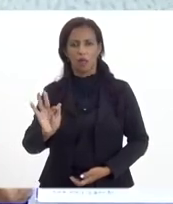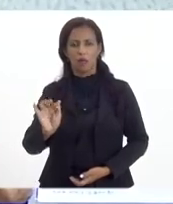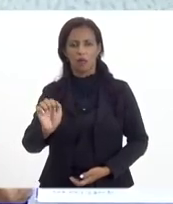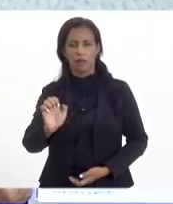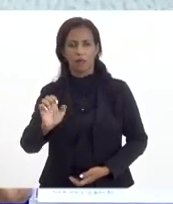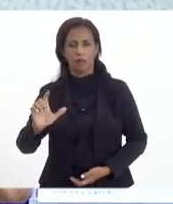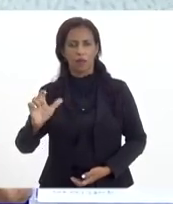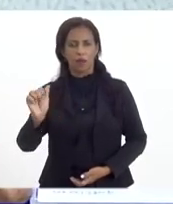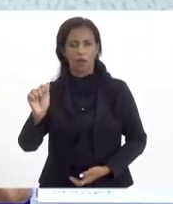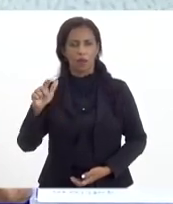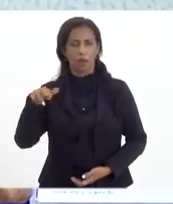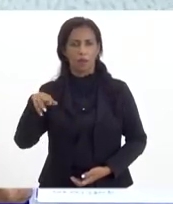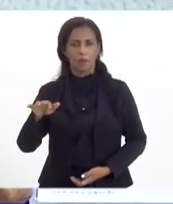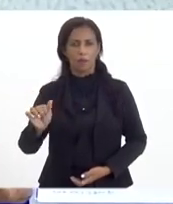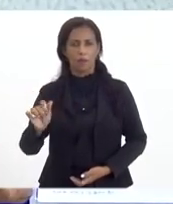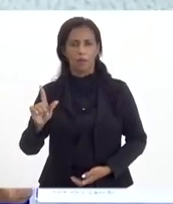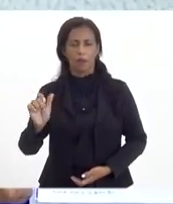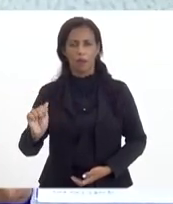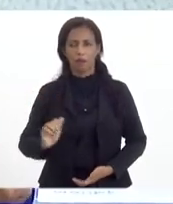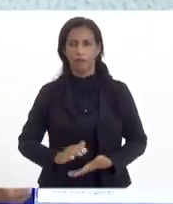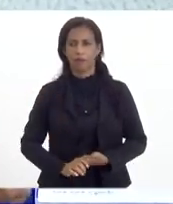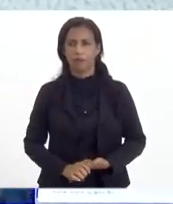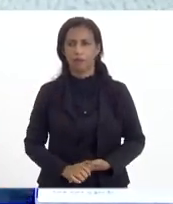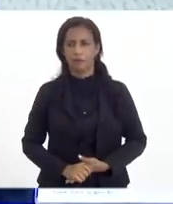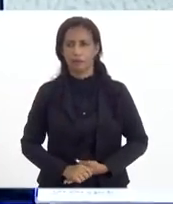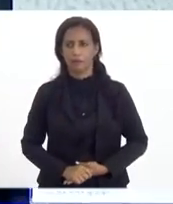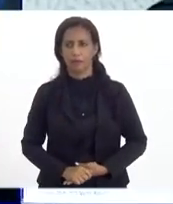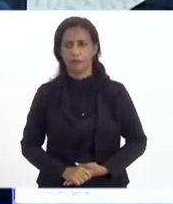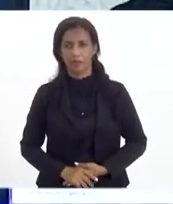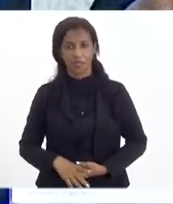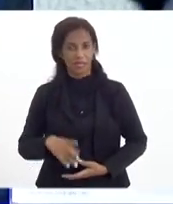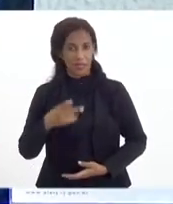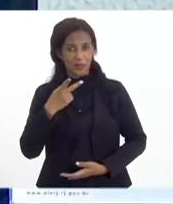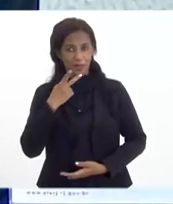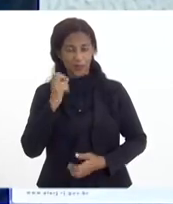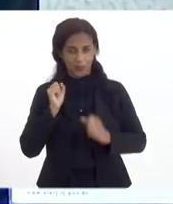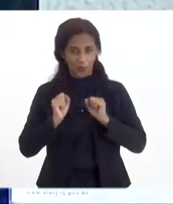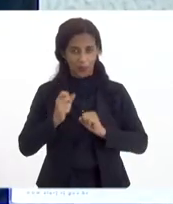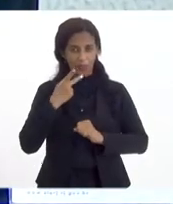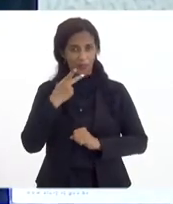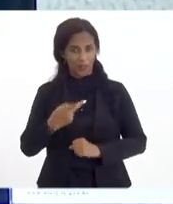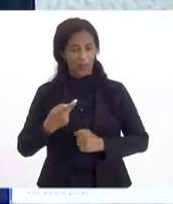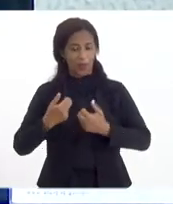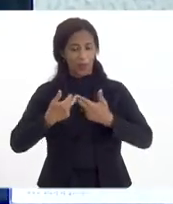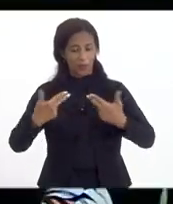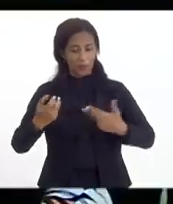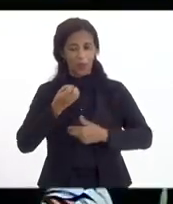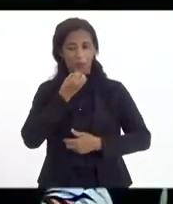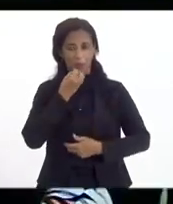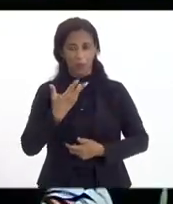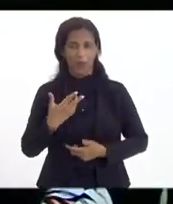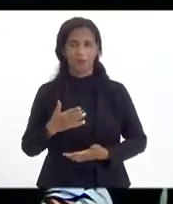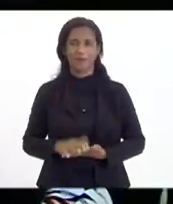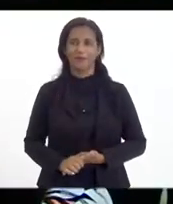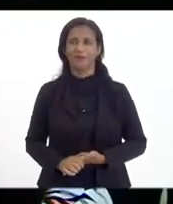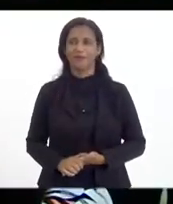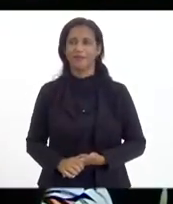e ele pode anunciar uma uma boa coisa aqui, não prefeito? Nosso Rafael.